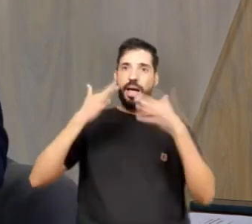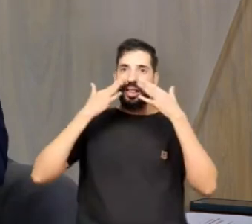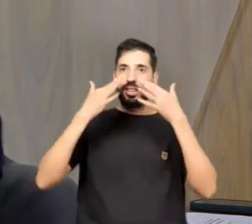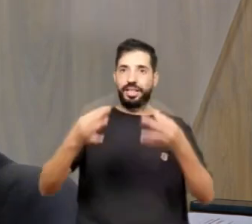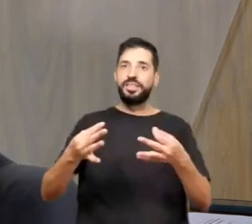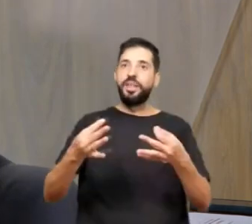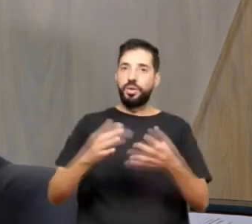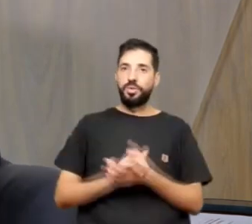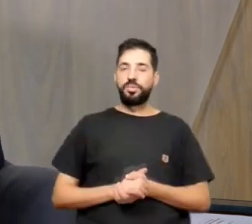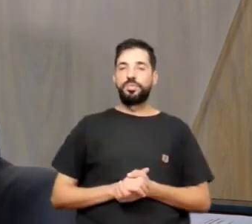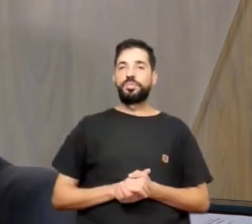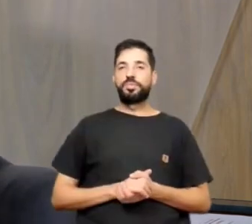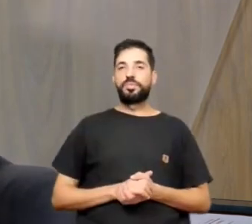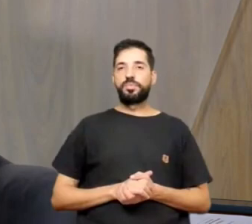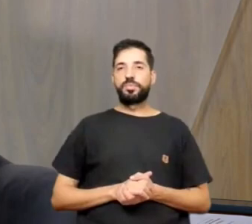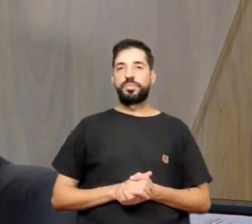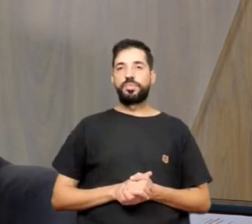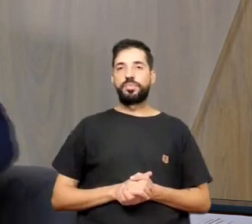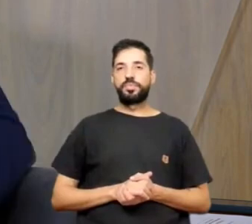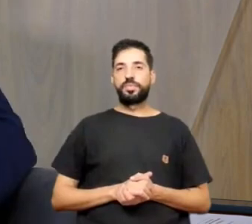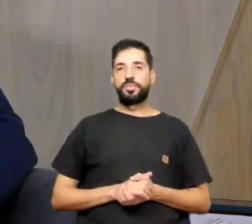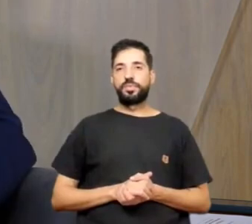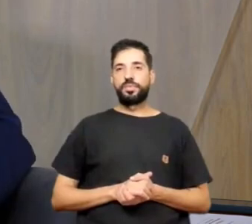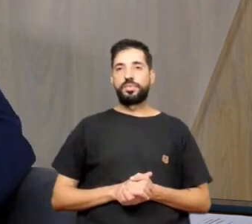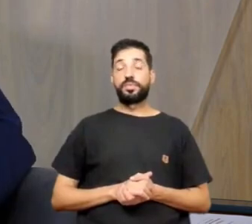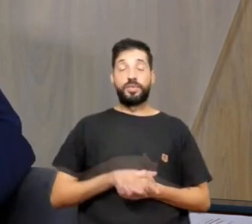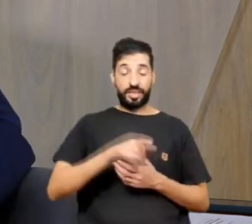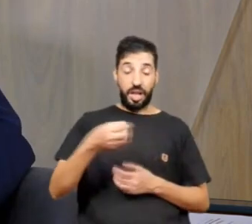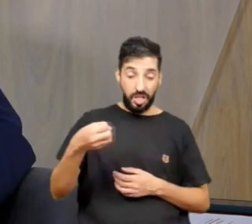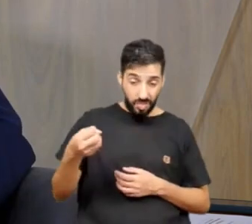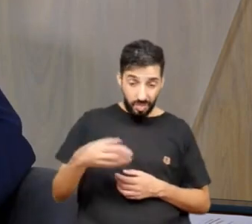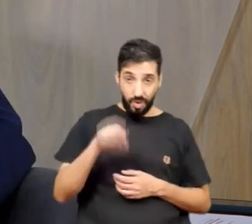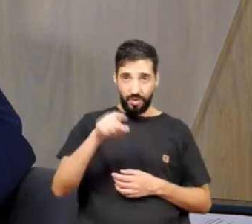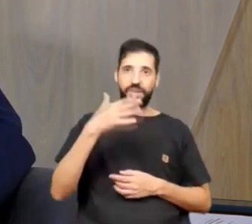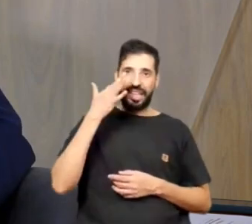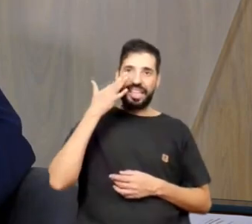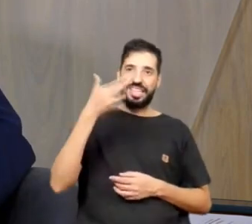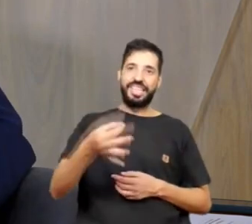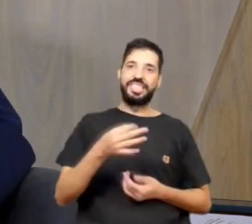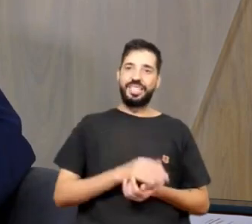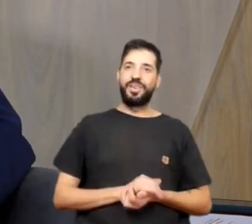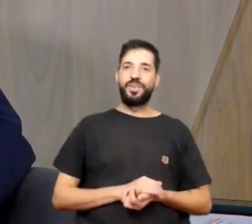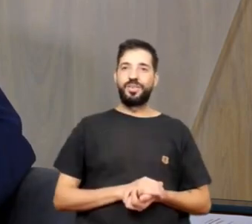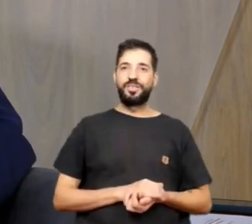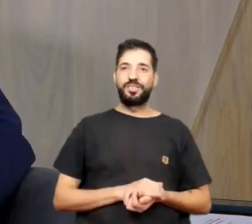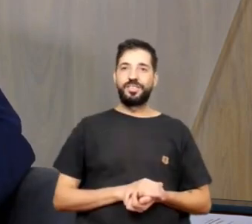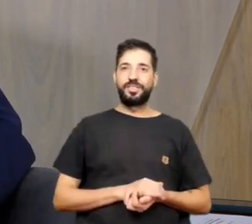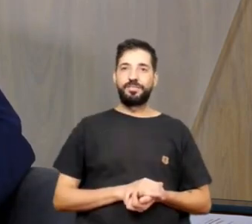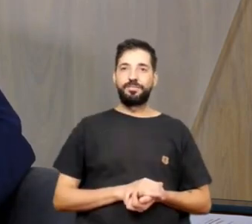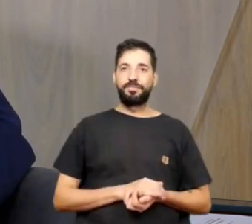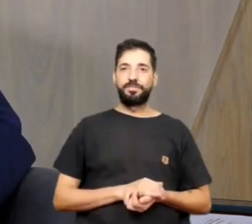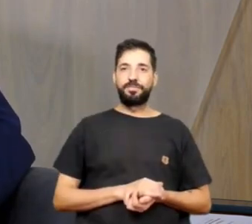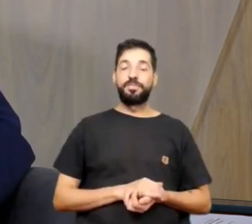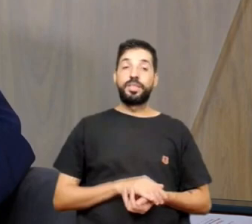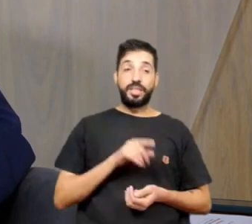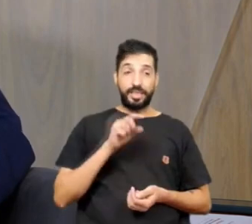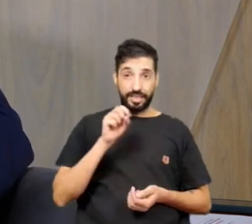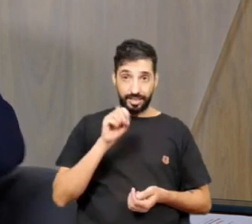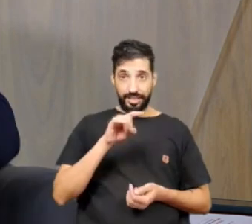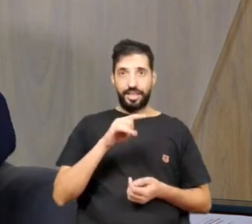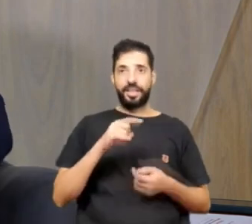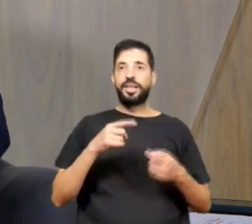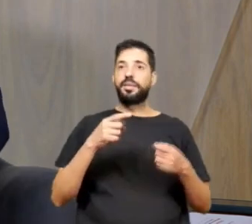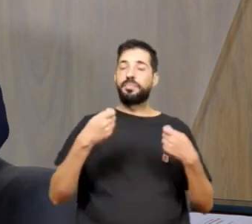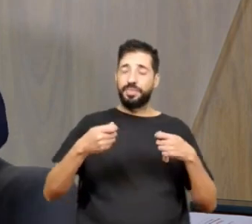atenção, o ineditismo chama atenção e você ser preciso na informação, não ser